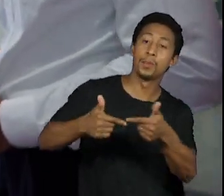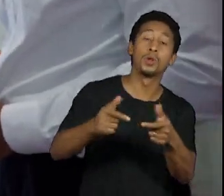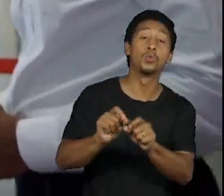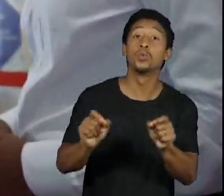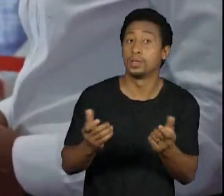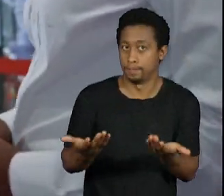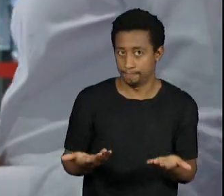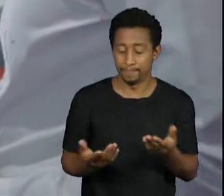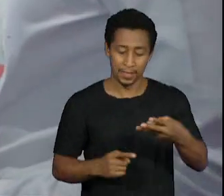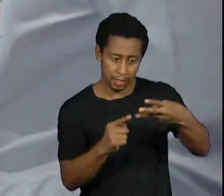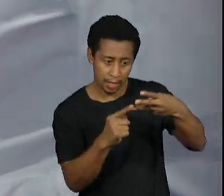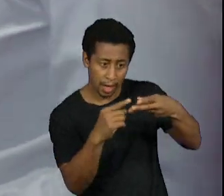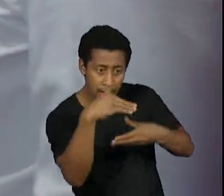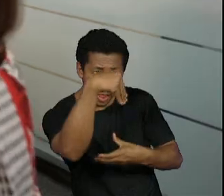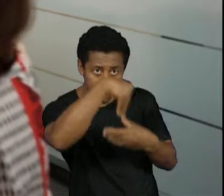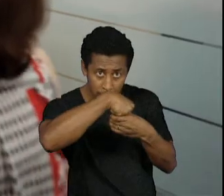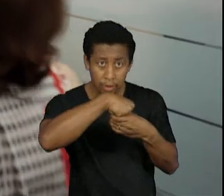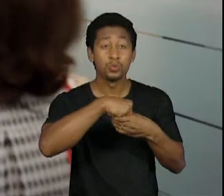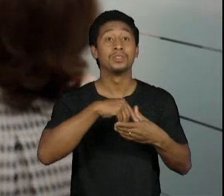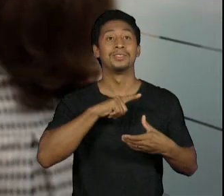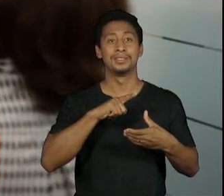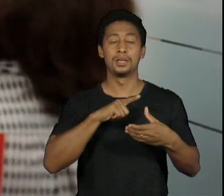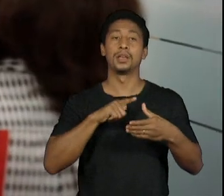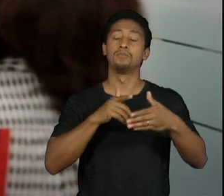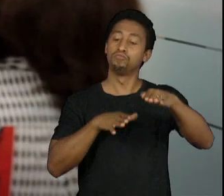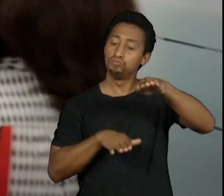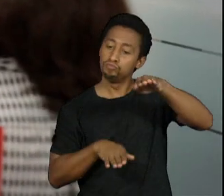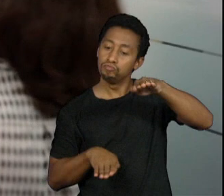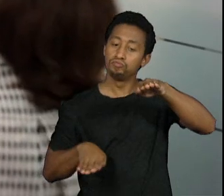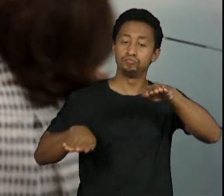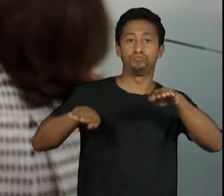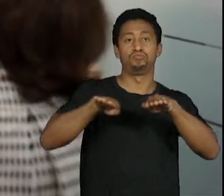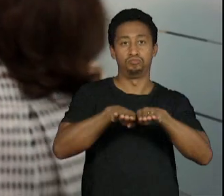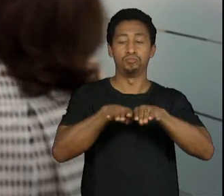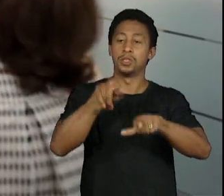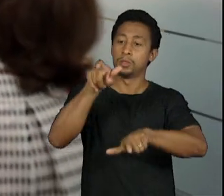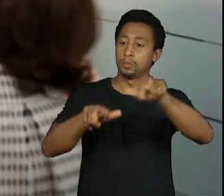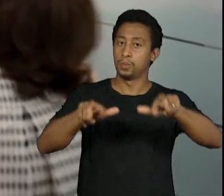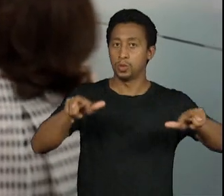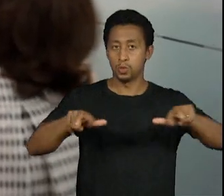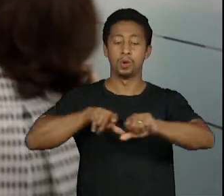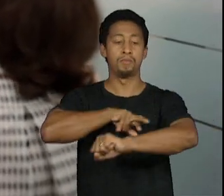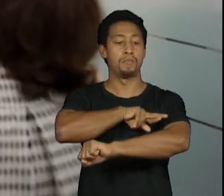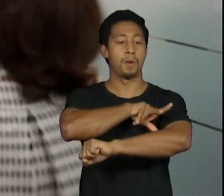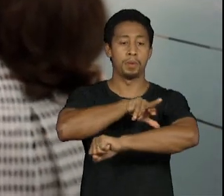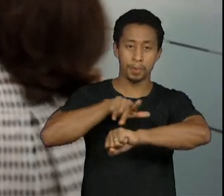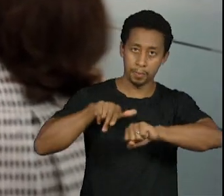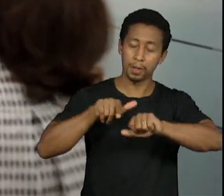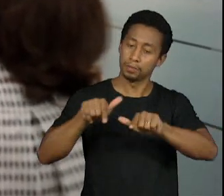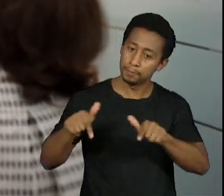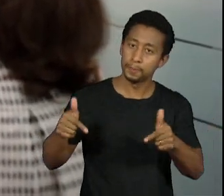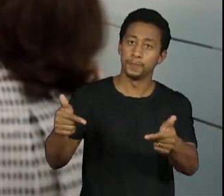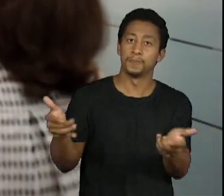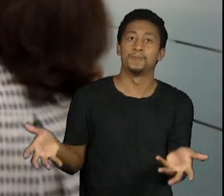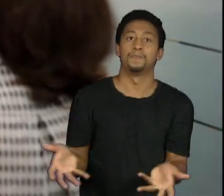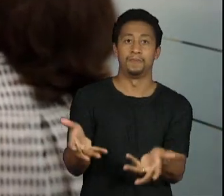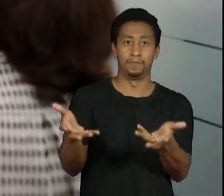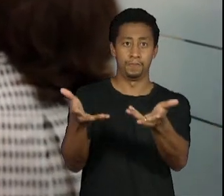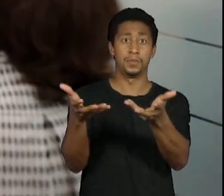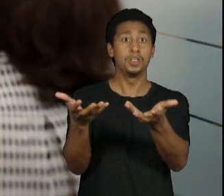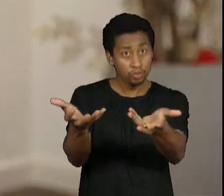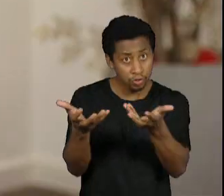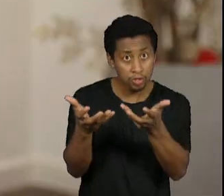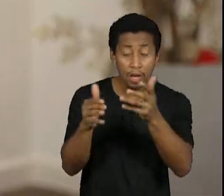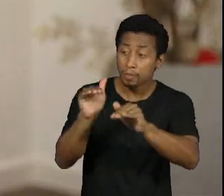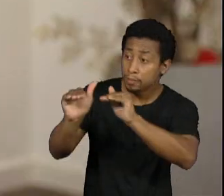que temos uma série de ações que desdobram no dia a dia tanto do ponto de vista para atrair novos